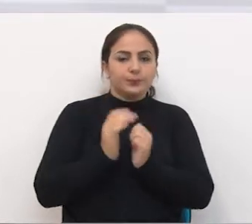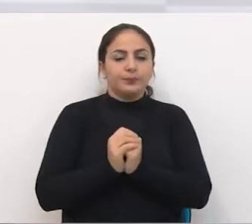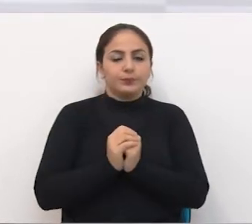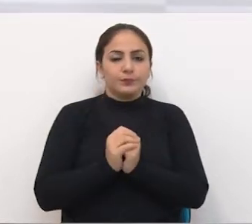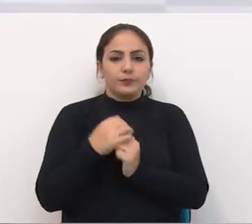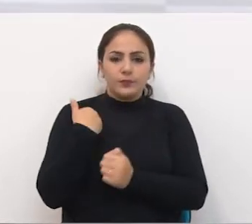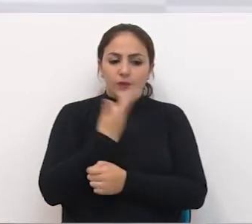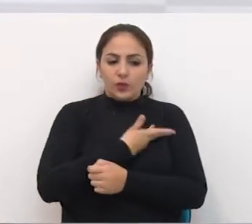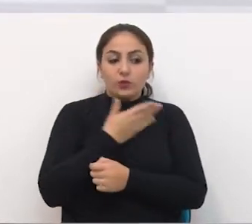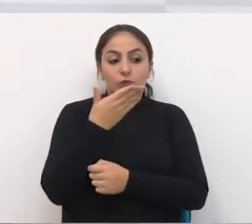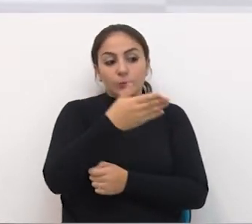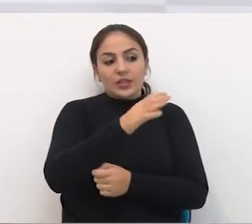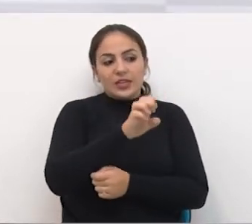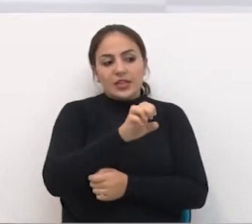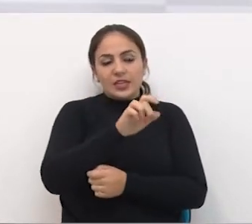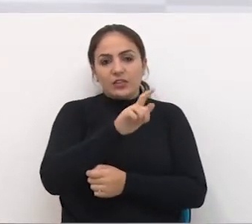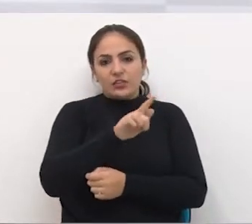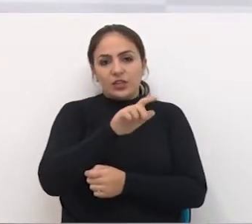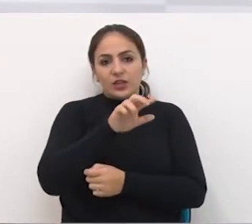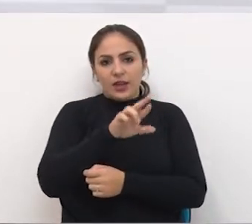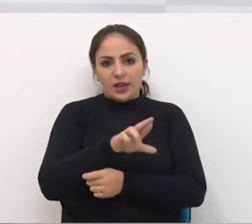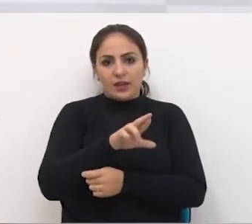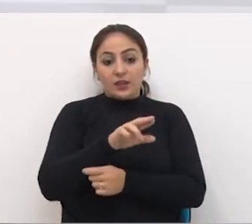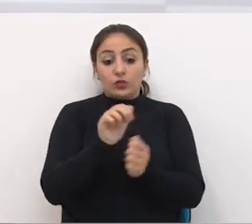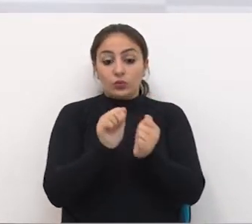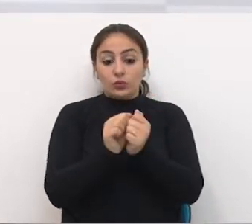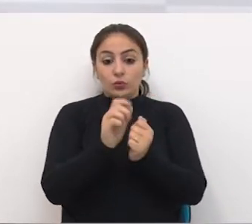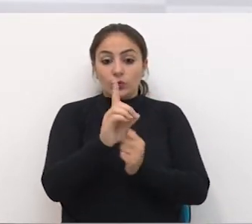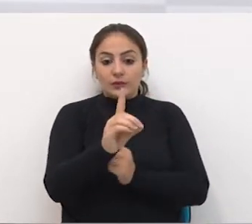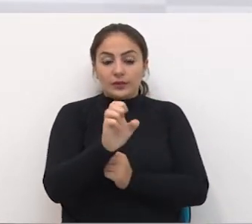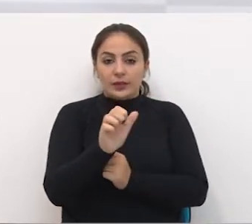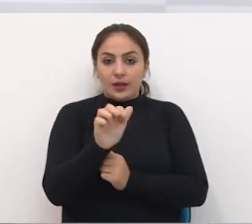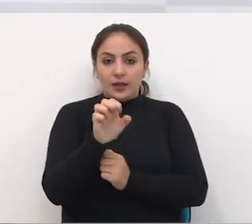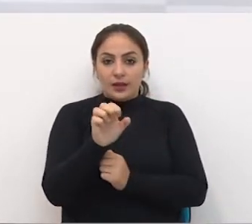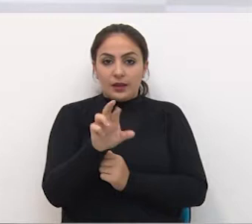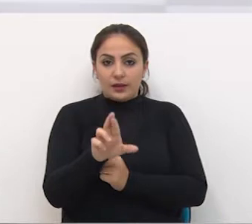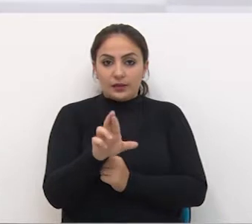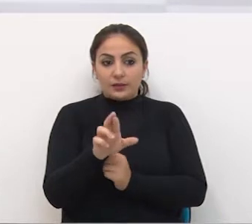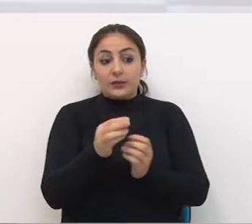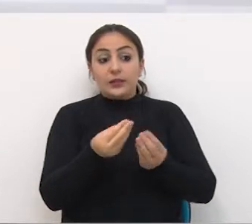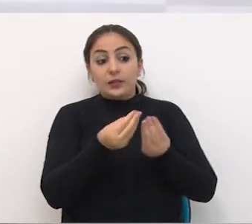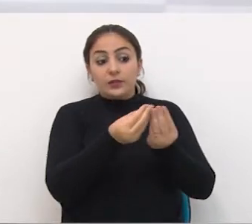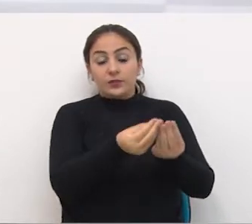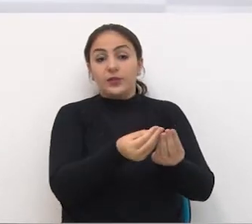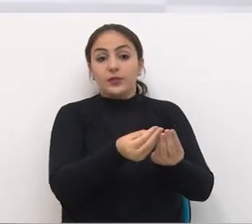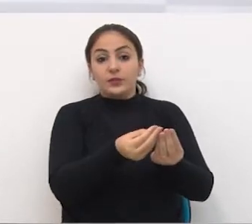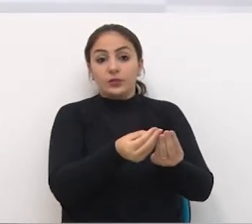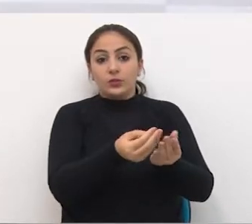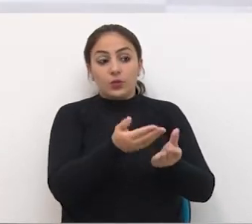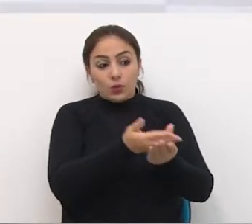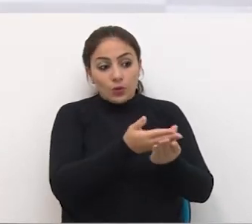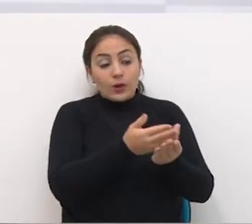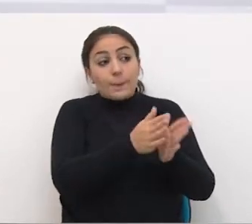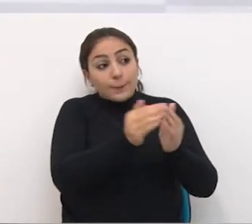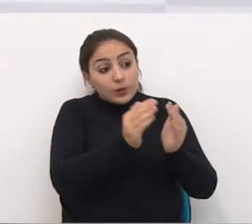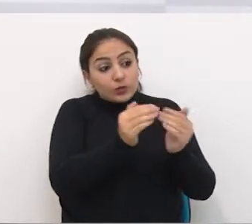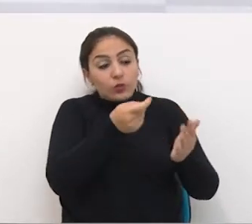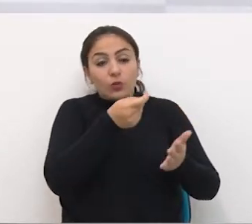Aonde tivemos Na EGR E no Dair Levando E cobrando Um processo